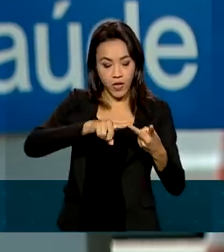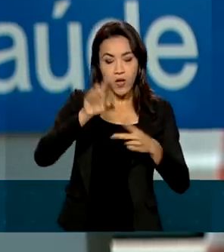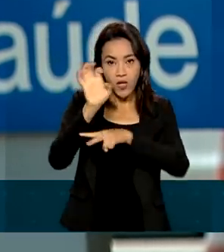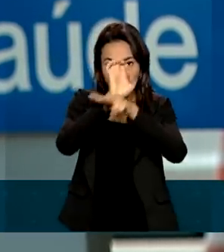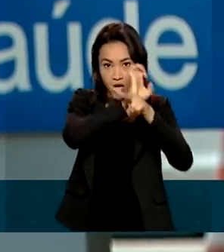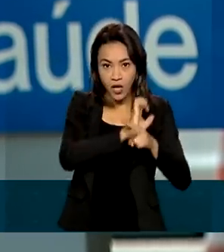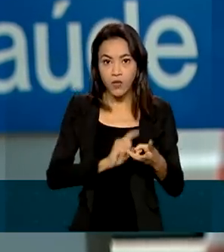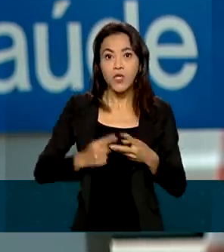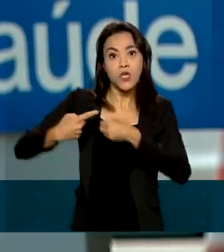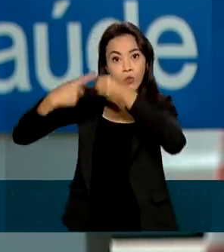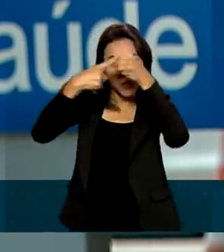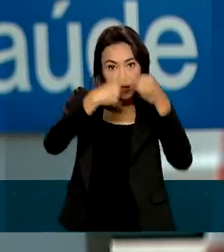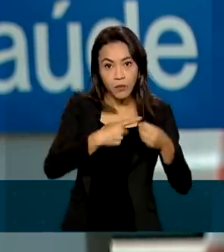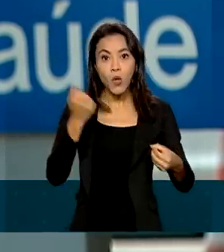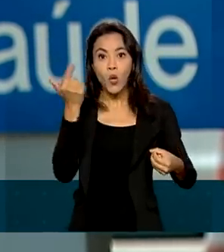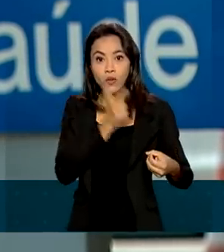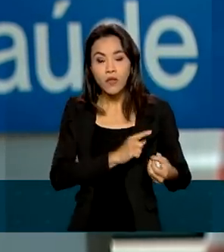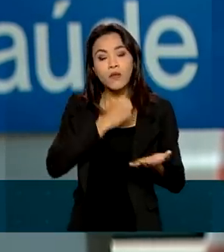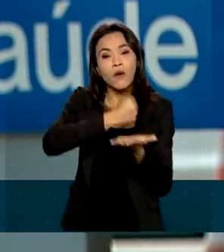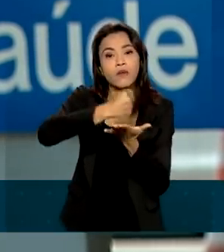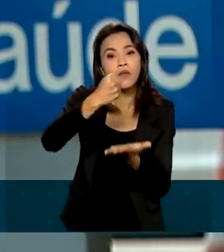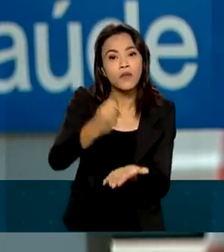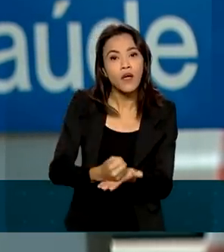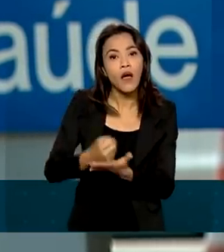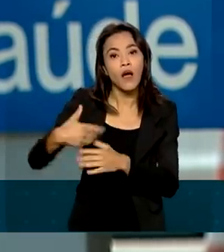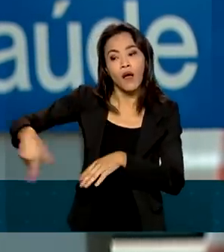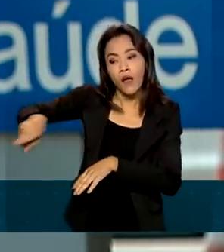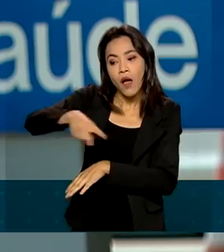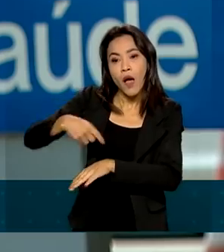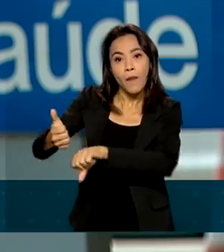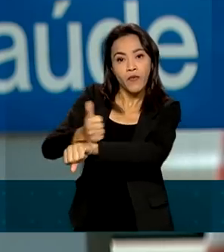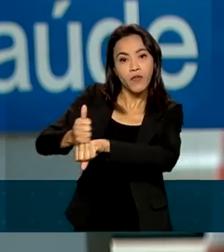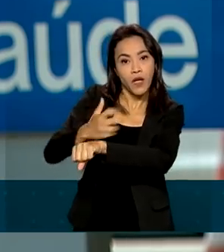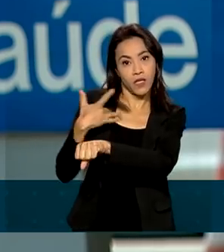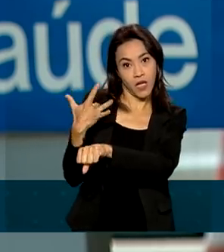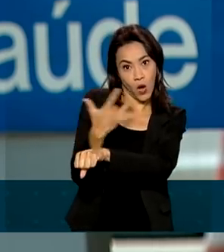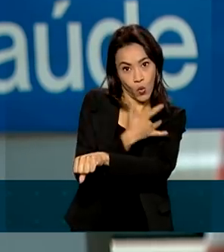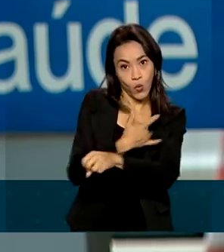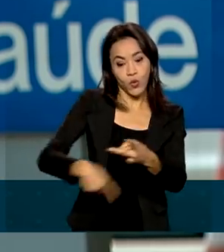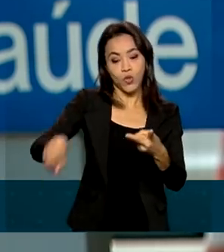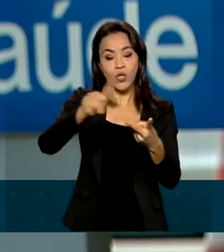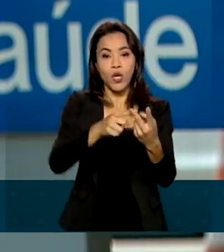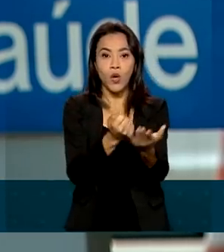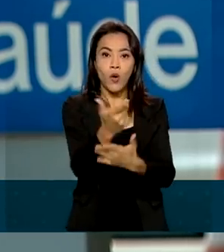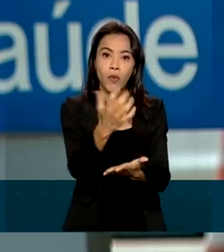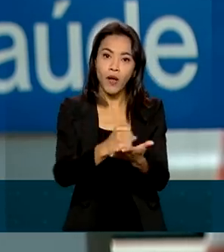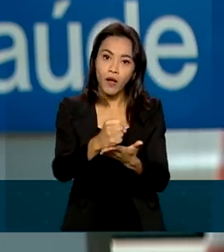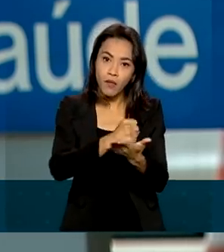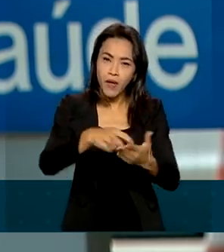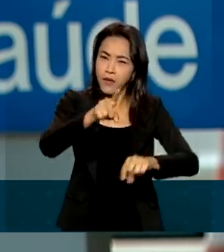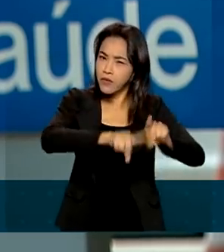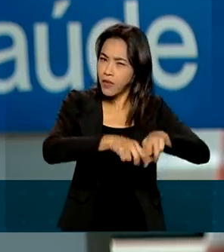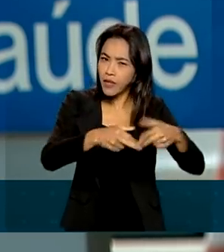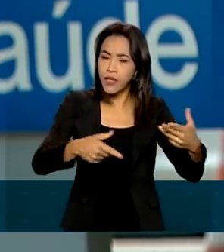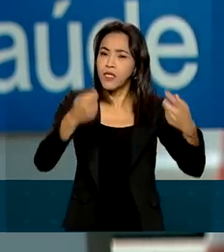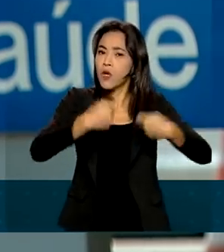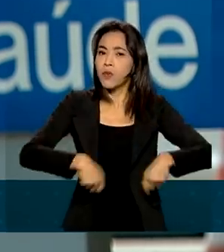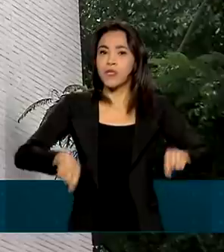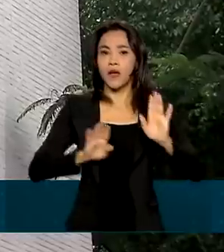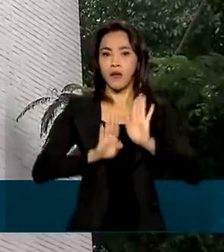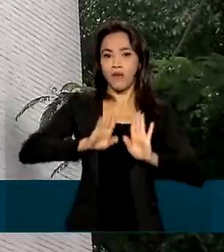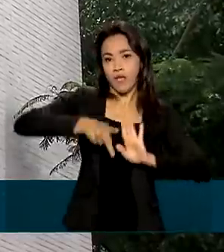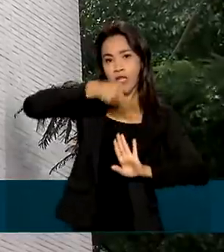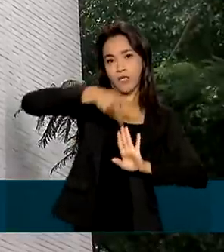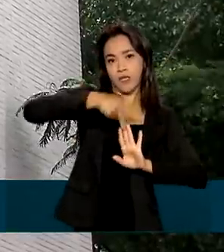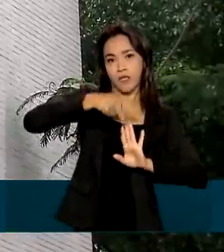municípios pudessem contratar profissionais de saúde, comprar medicamentos e insumos sem licitação pública.